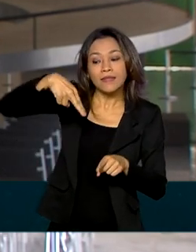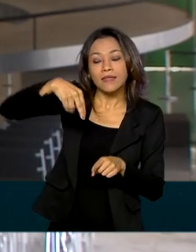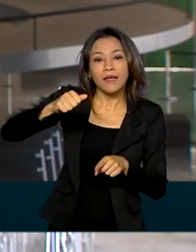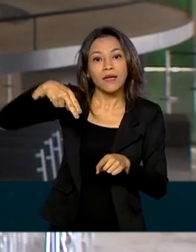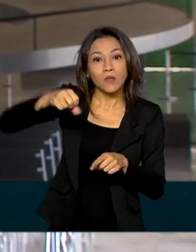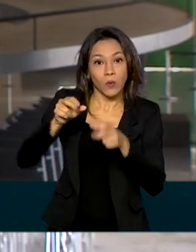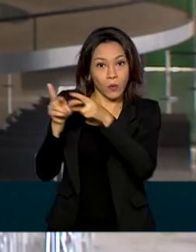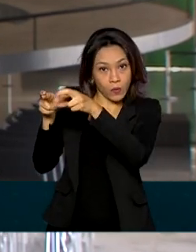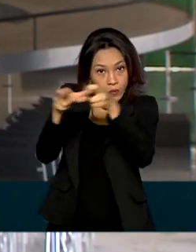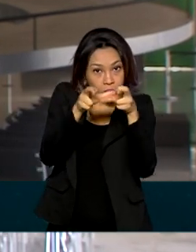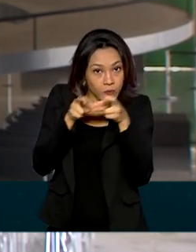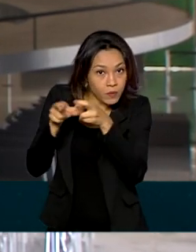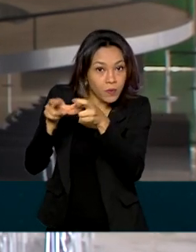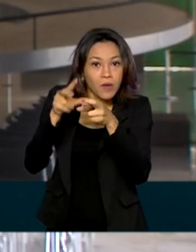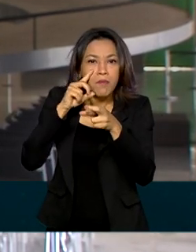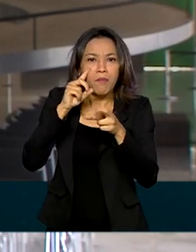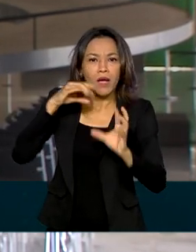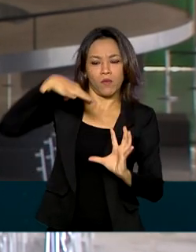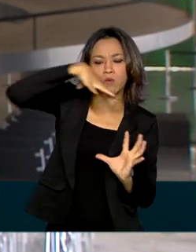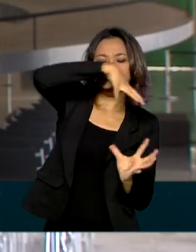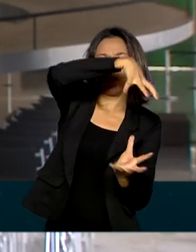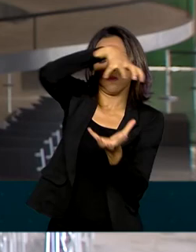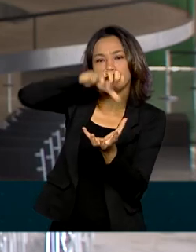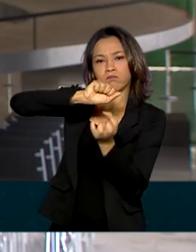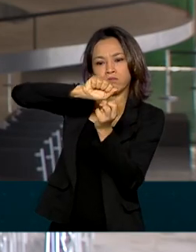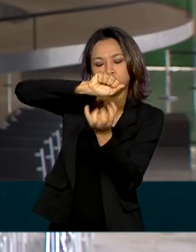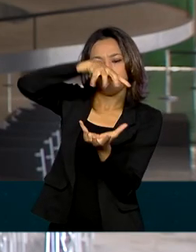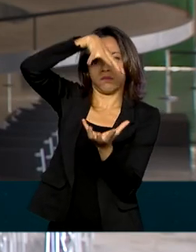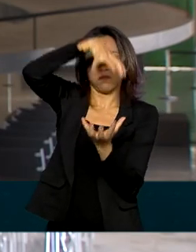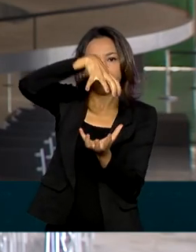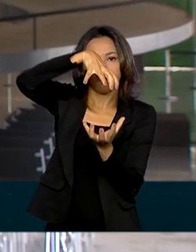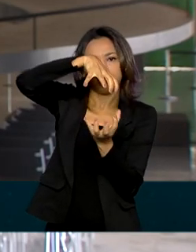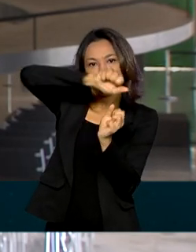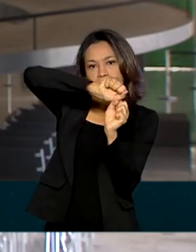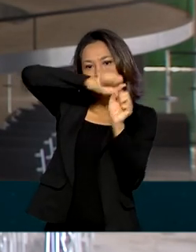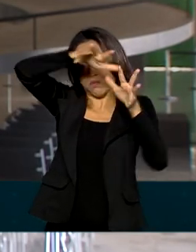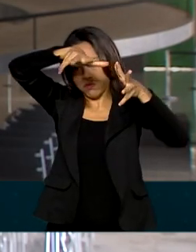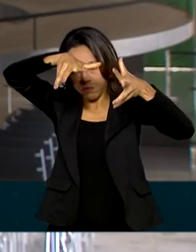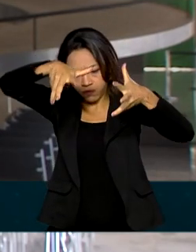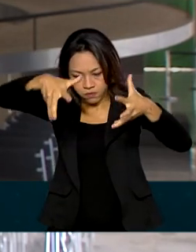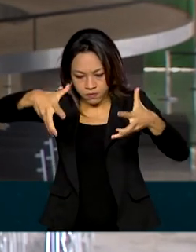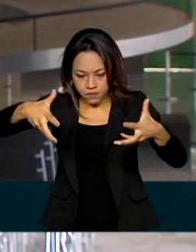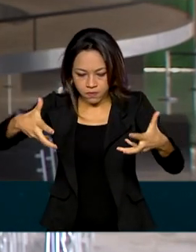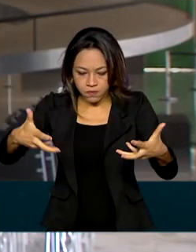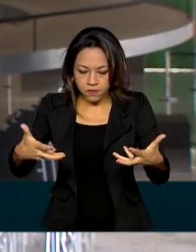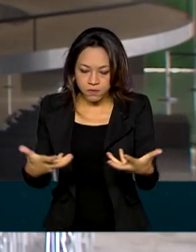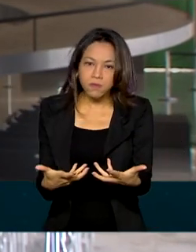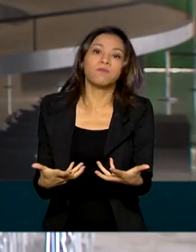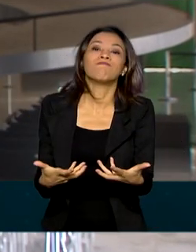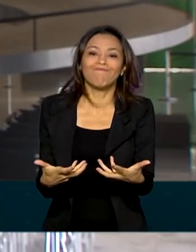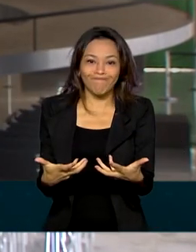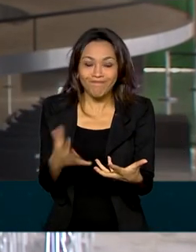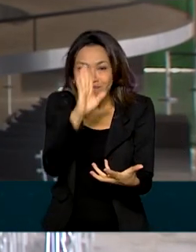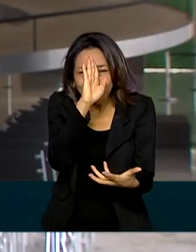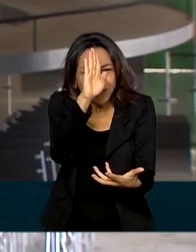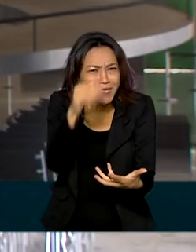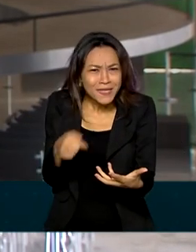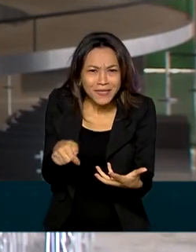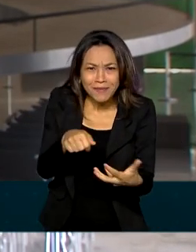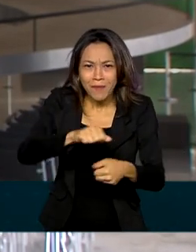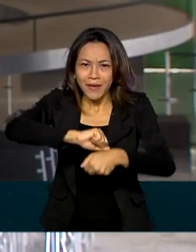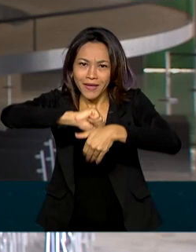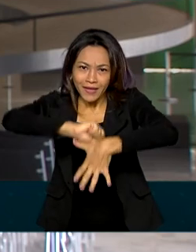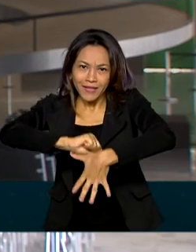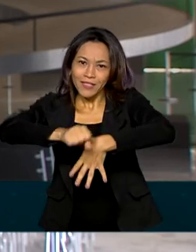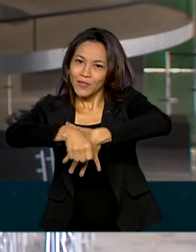interações do campo magnético terrestre com a radiação solar, especificamente no território brasileiro e ali na região